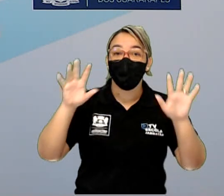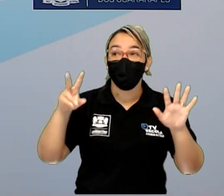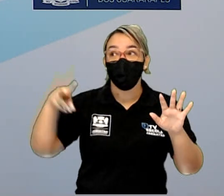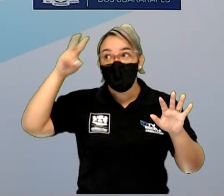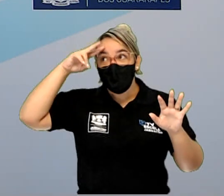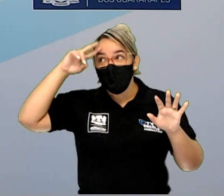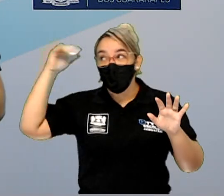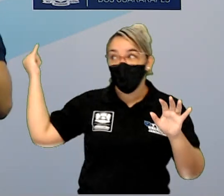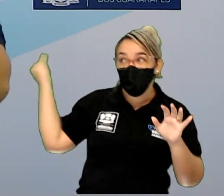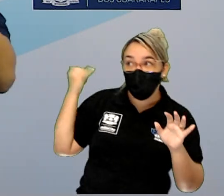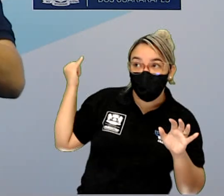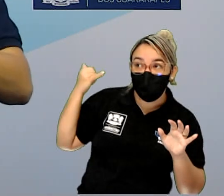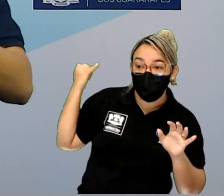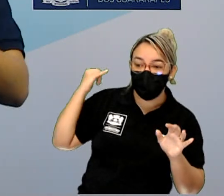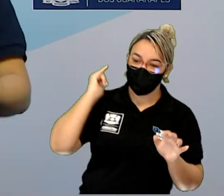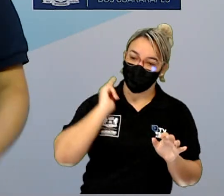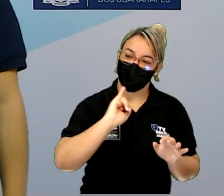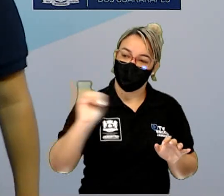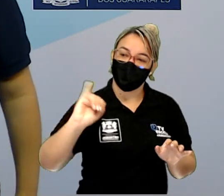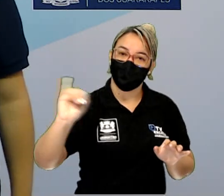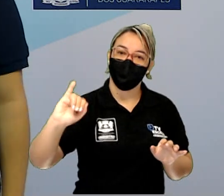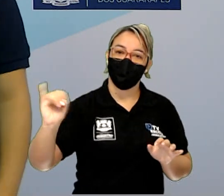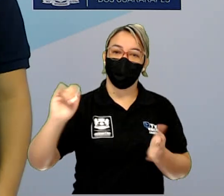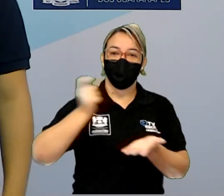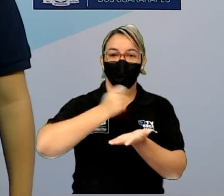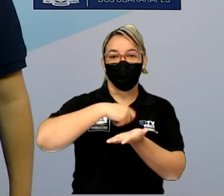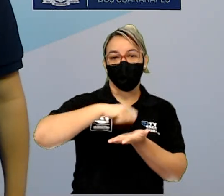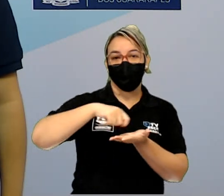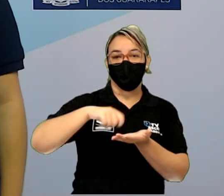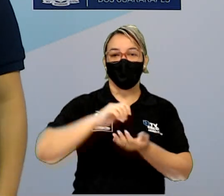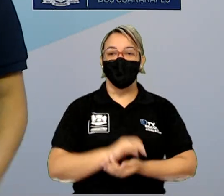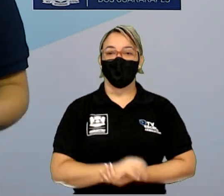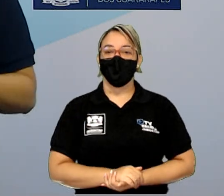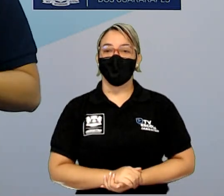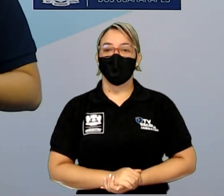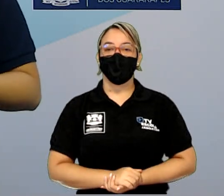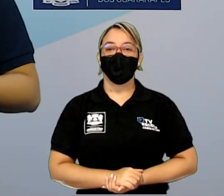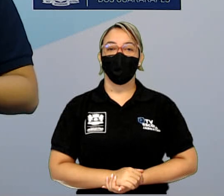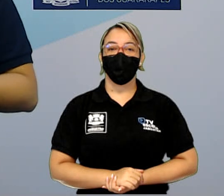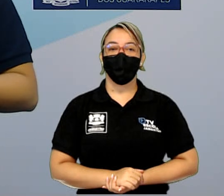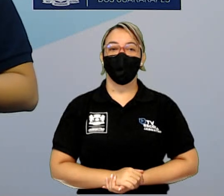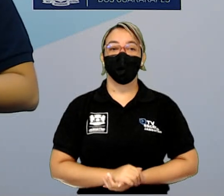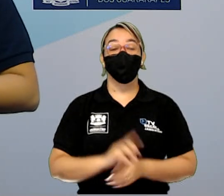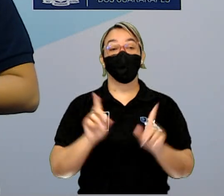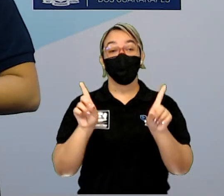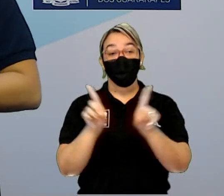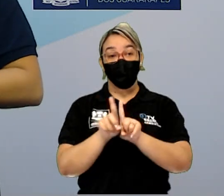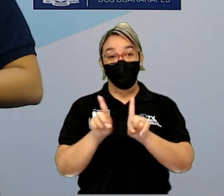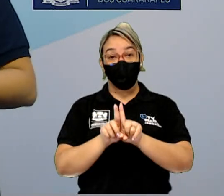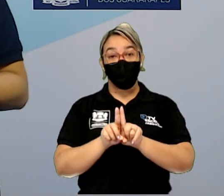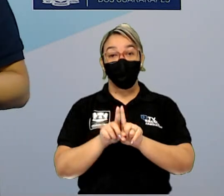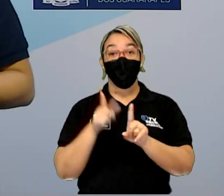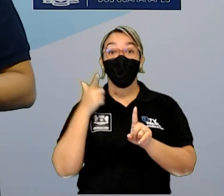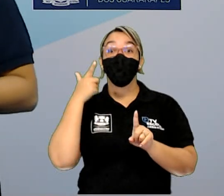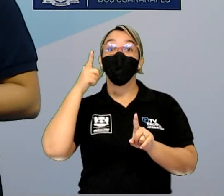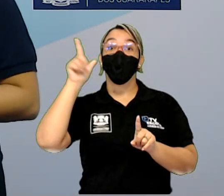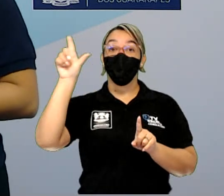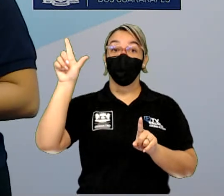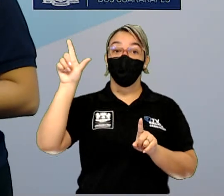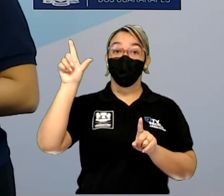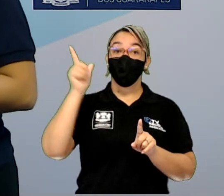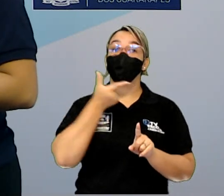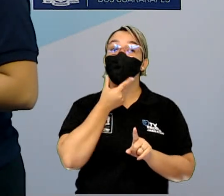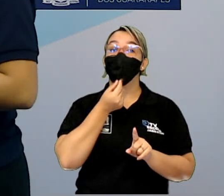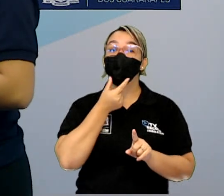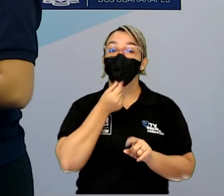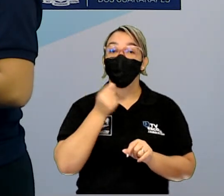ouviam na infância e que eles reproduziram. Nós temos aí Henderson, né,